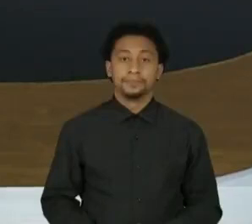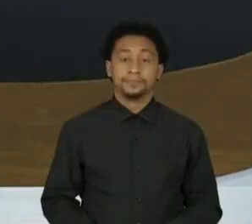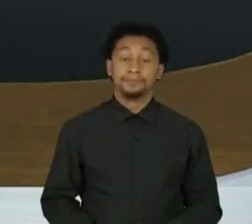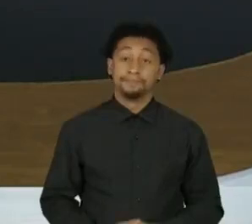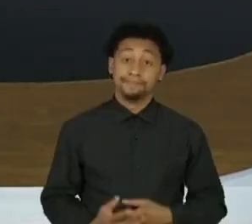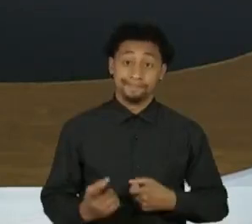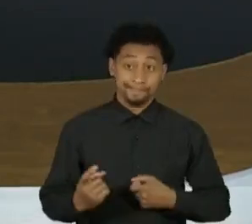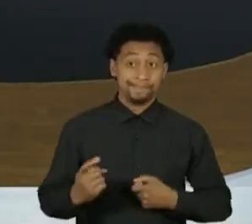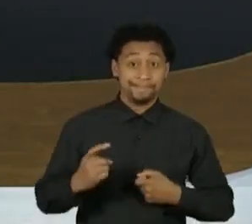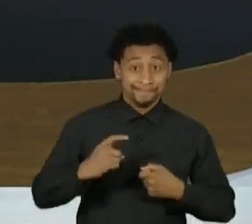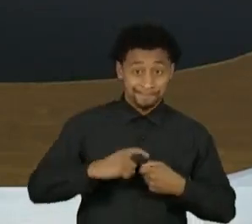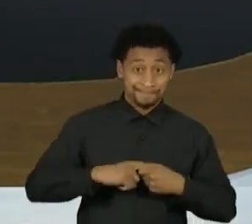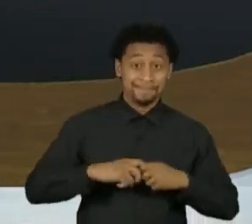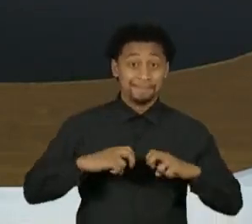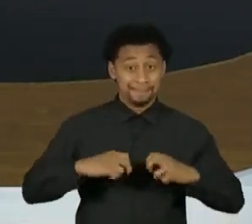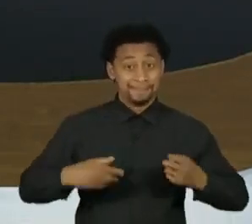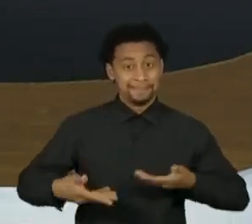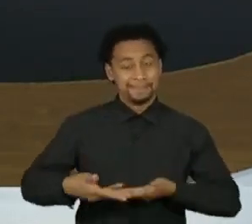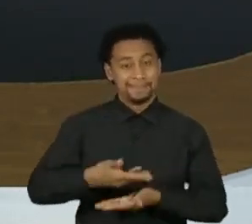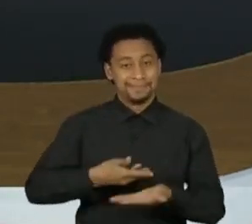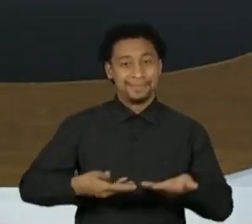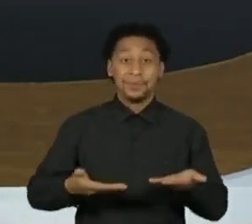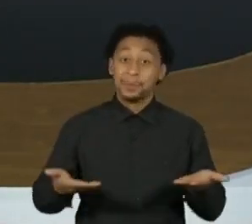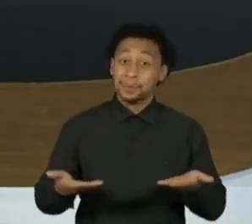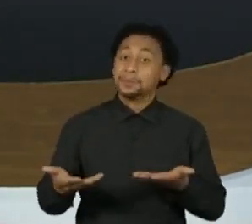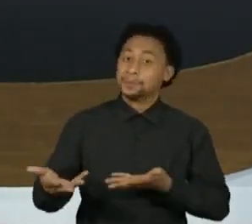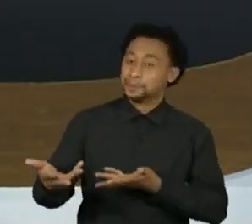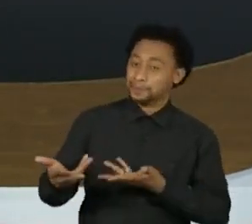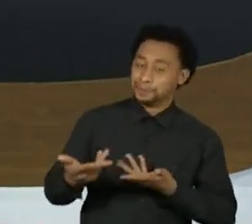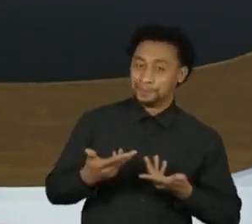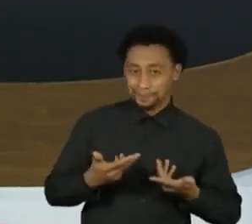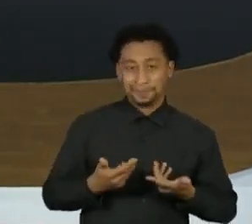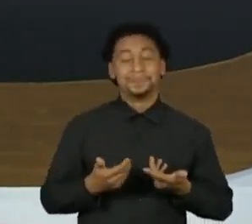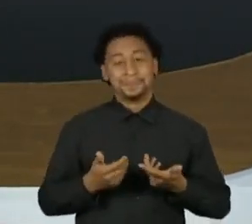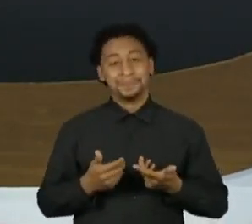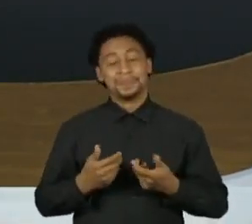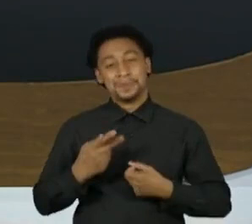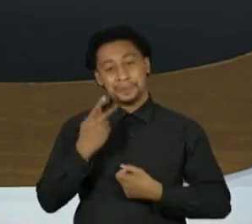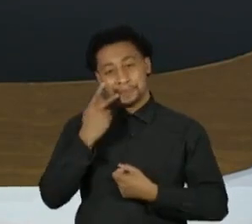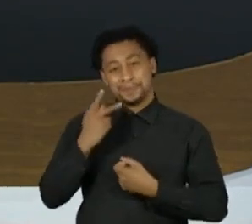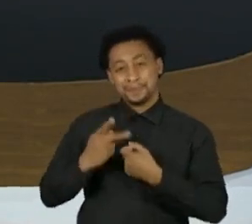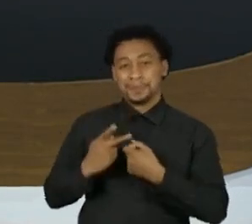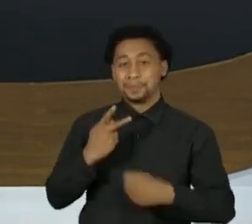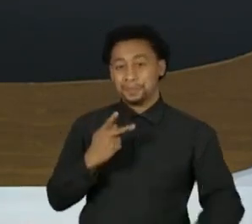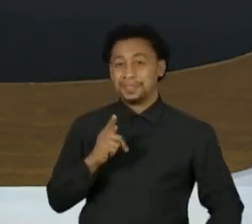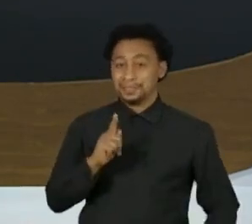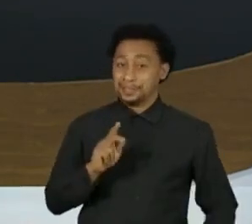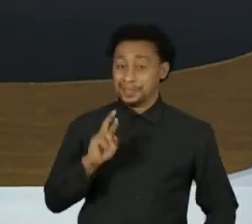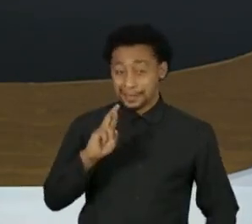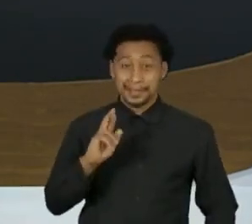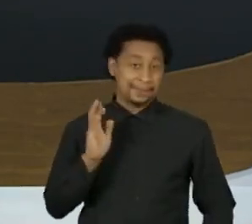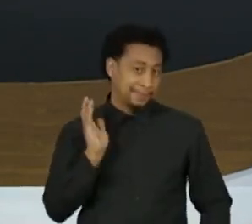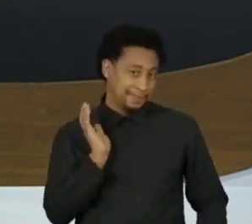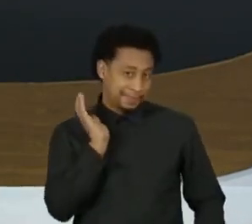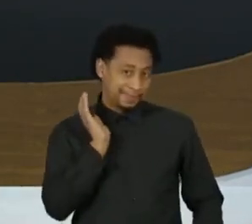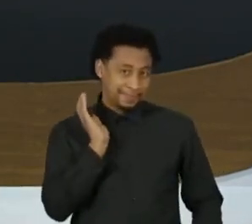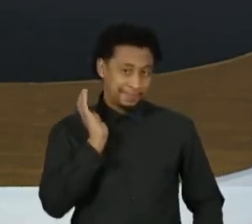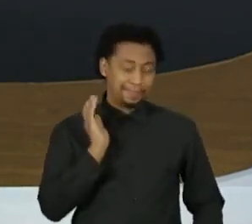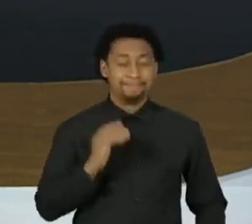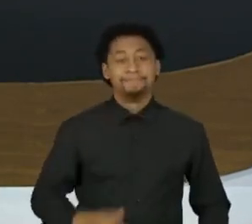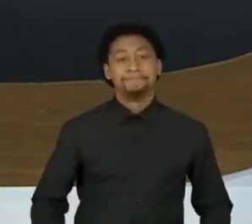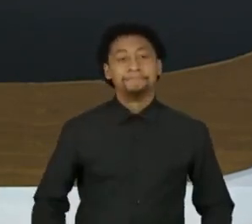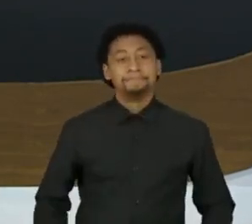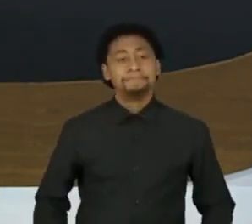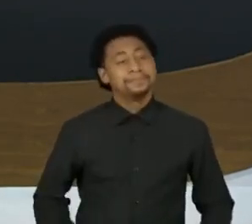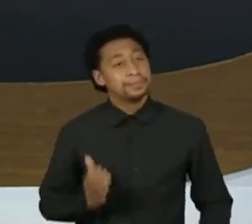Estamos de volta com o Roda Viva que hoje recebe a Subprocuradora-Geral da República, Raquel Dodd. Doutora Raquel, a senhora abriu mão